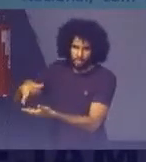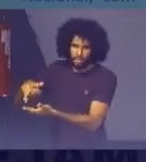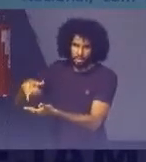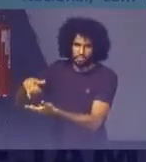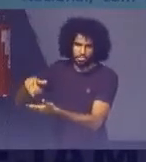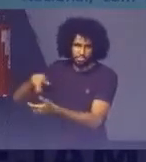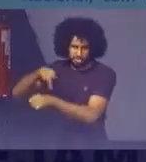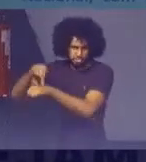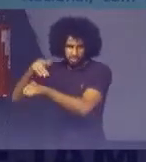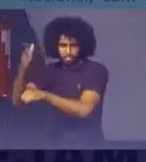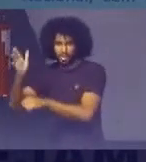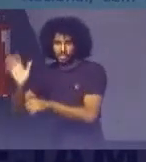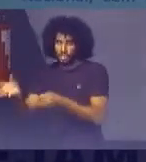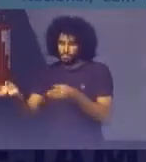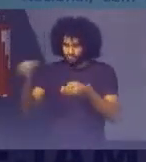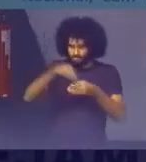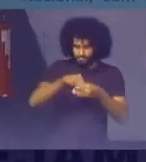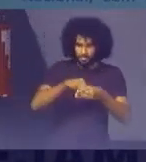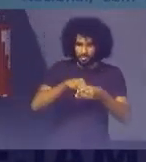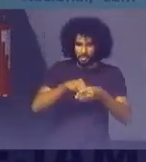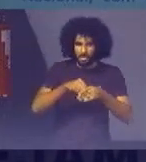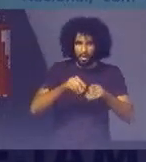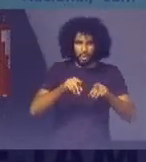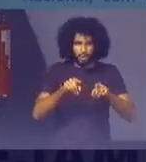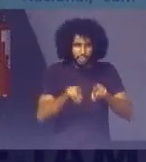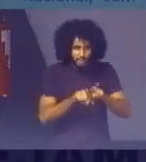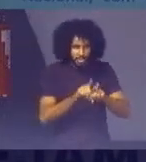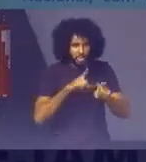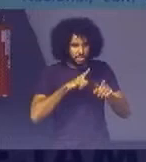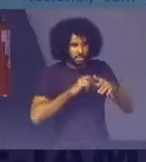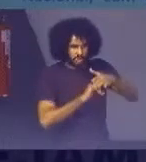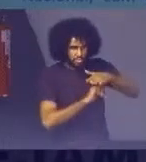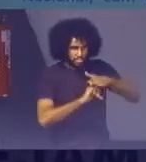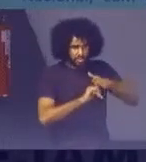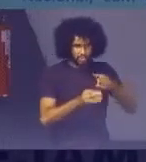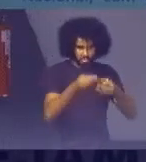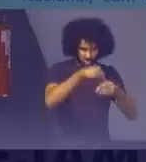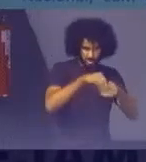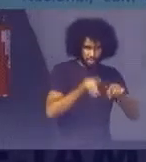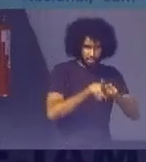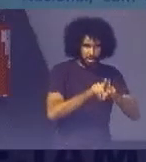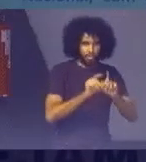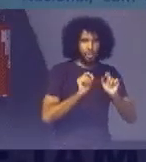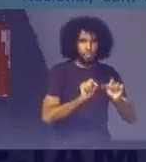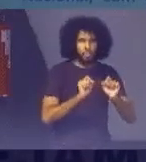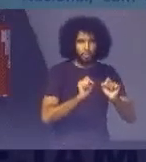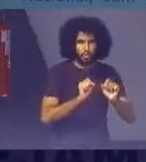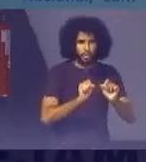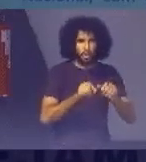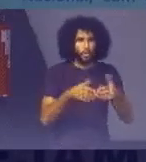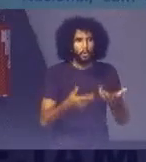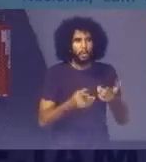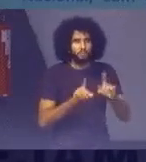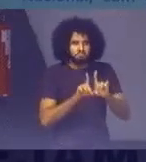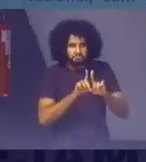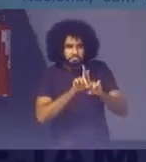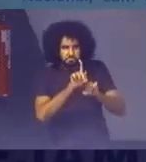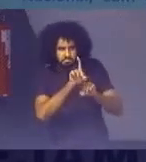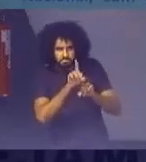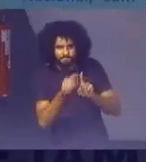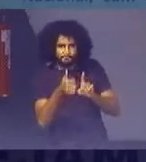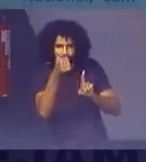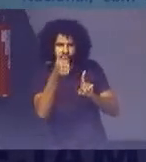implementação De acordo com as nossas Próprias institucionalidades E de definir Os indicadores nacionais Mais adequados Para o